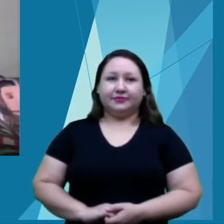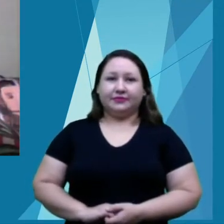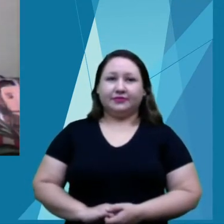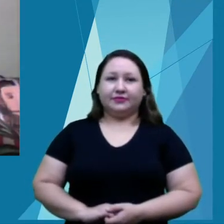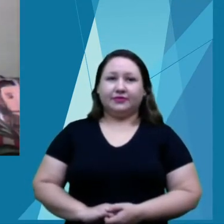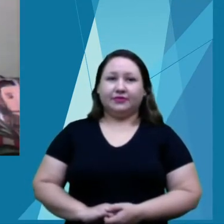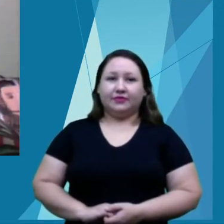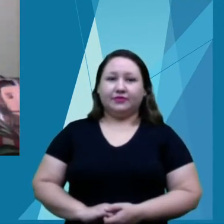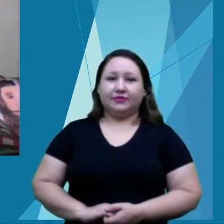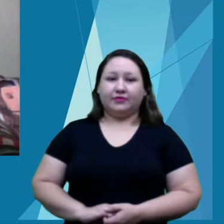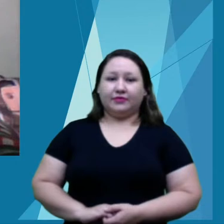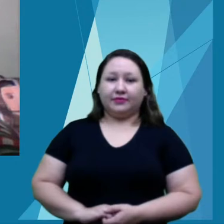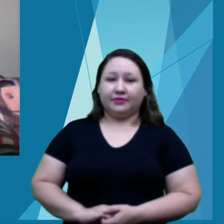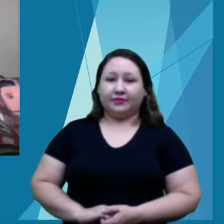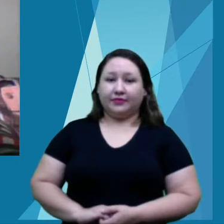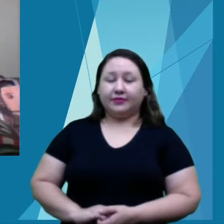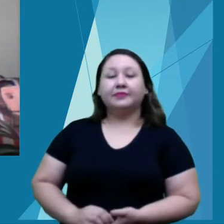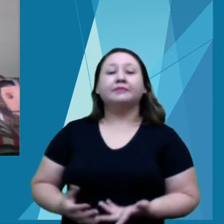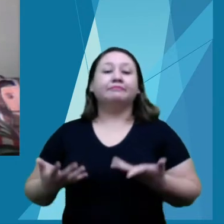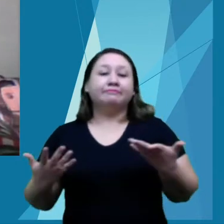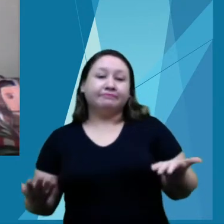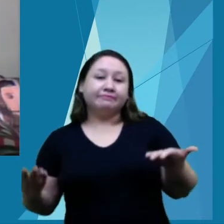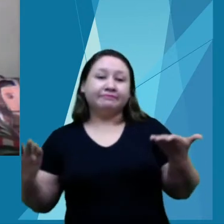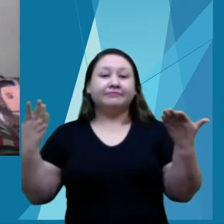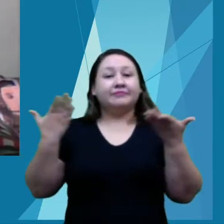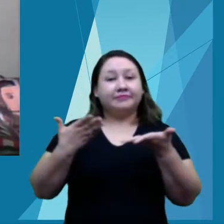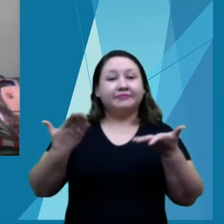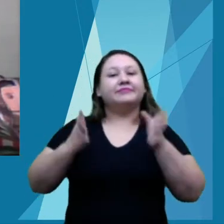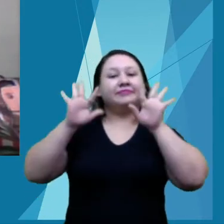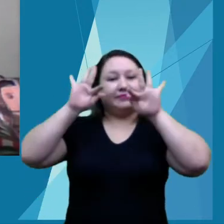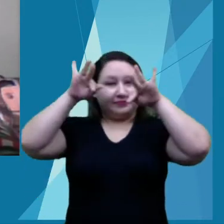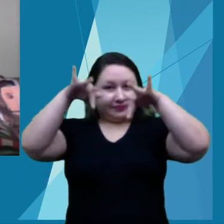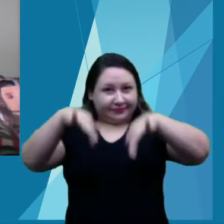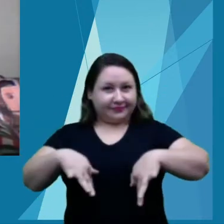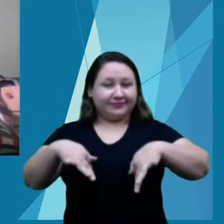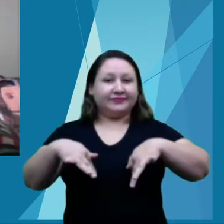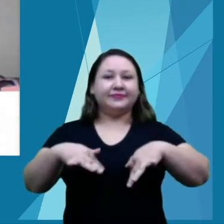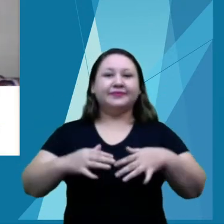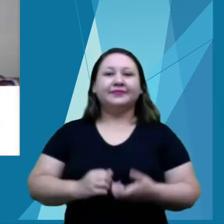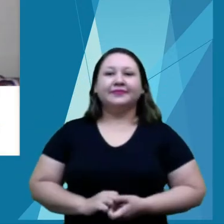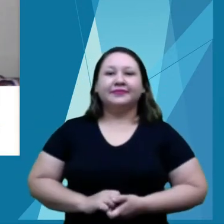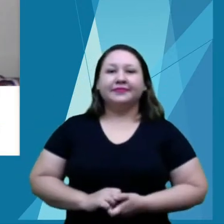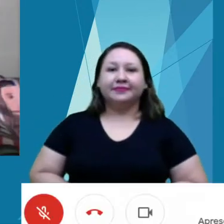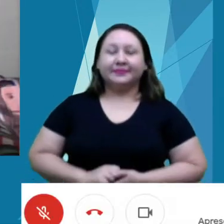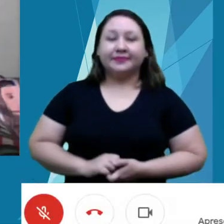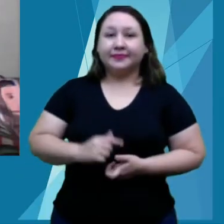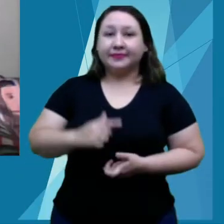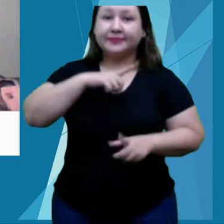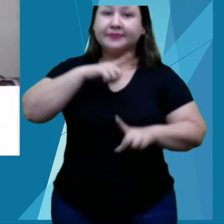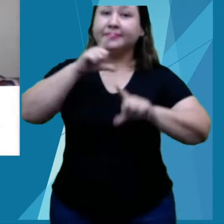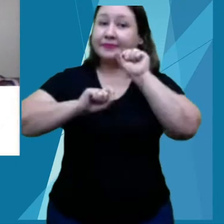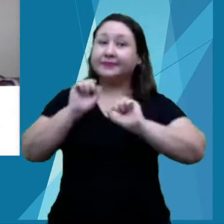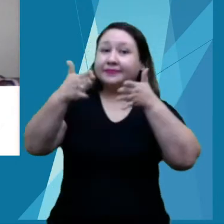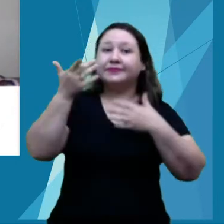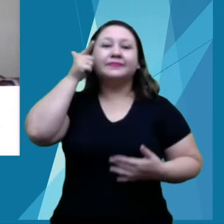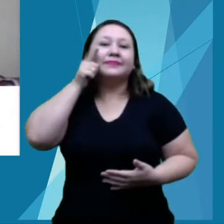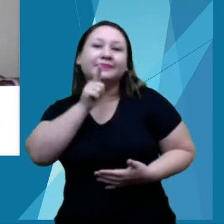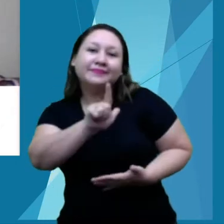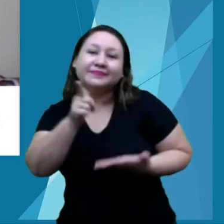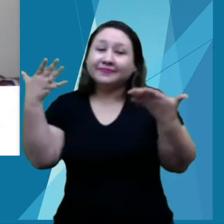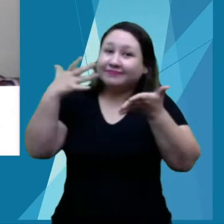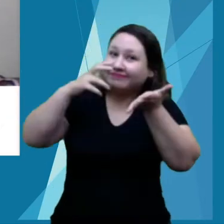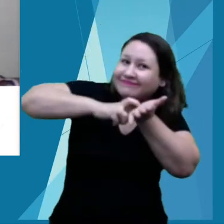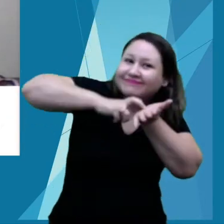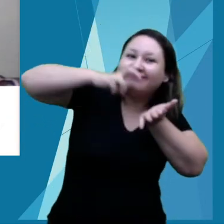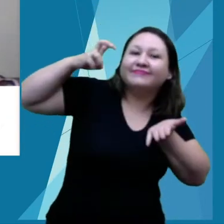E assim, para encerrarmos este momento, onde já conseguimos lançar nesta manhã a